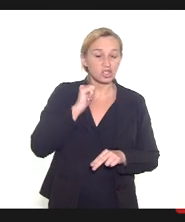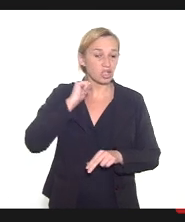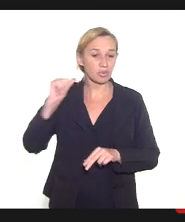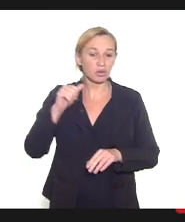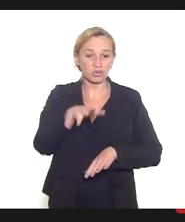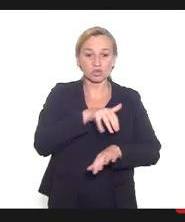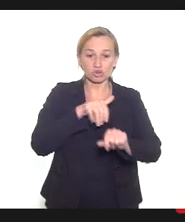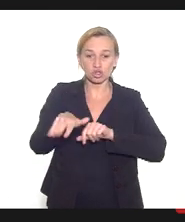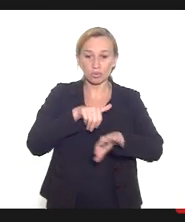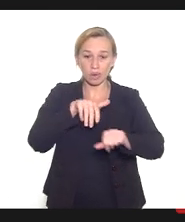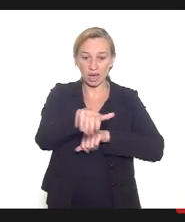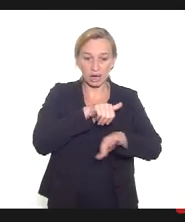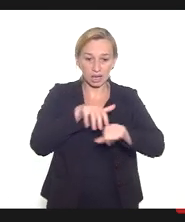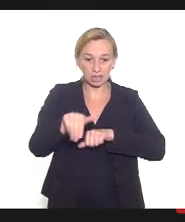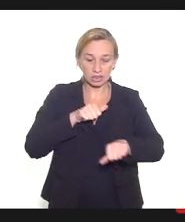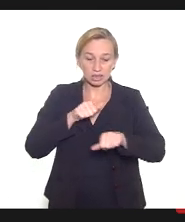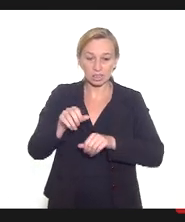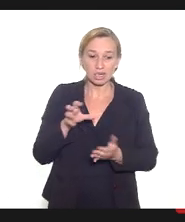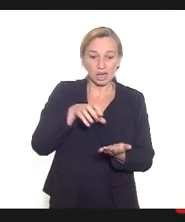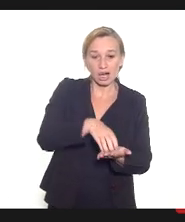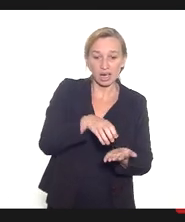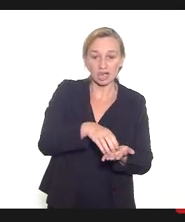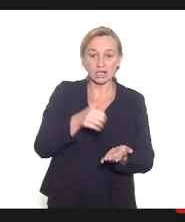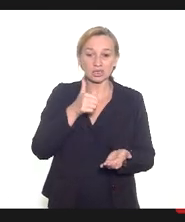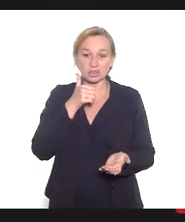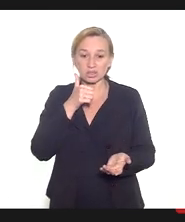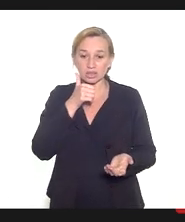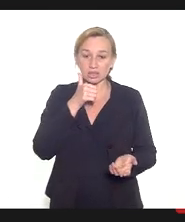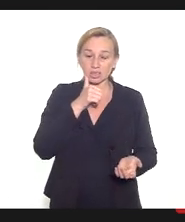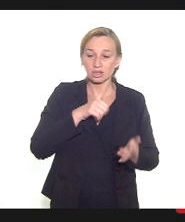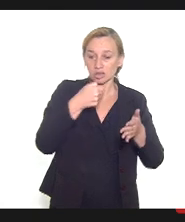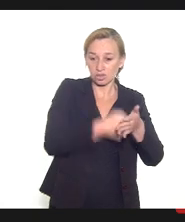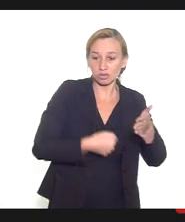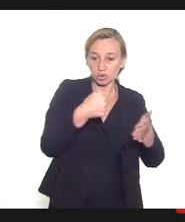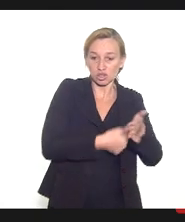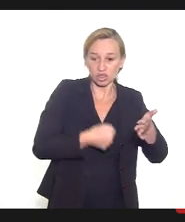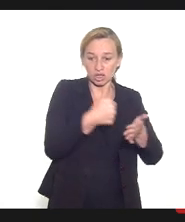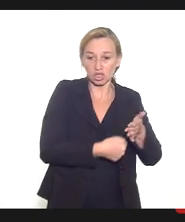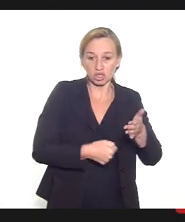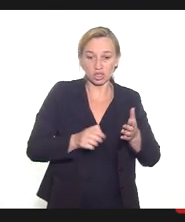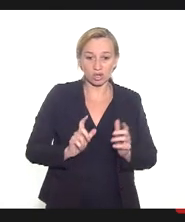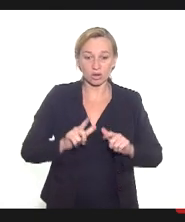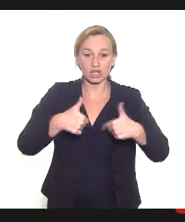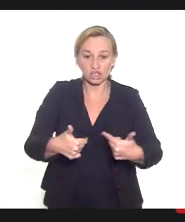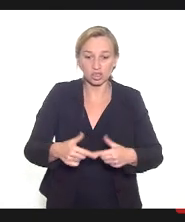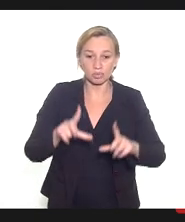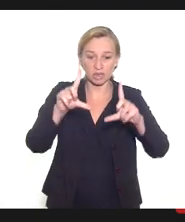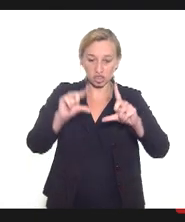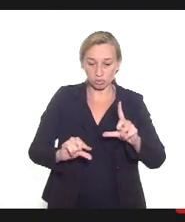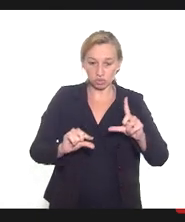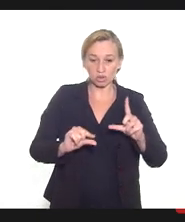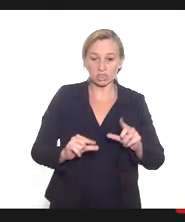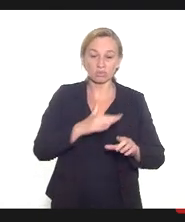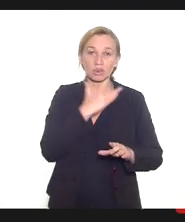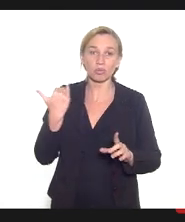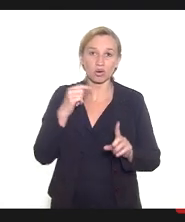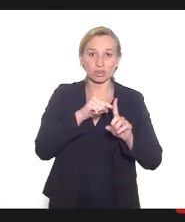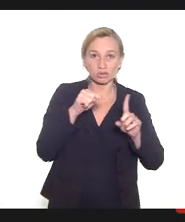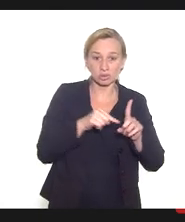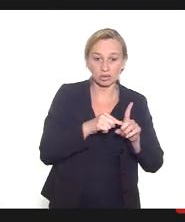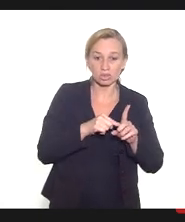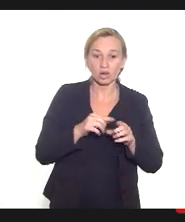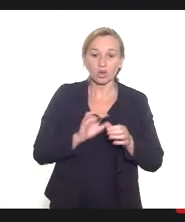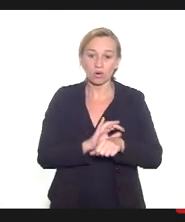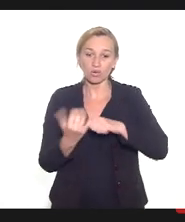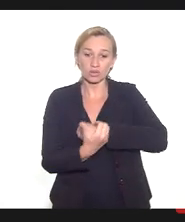fez um chamado, nós, a Rede Feminista de Ginecologistas e Obstetras, um chamado à ação para a redução da morte materna por Covid